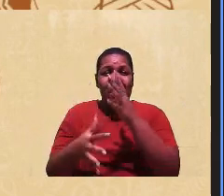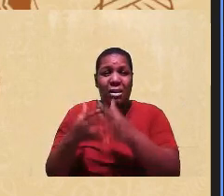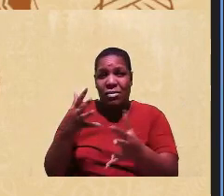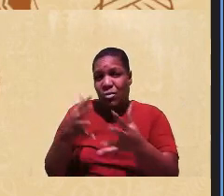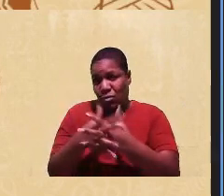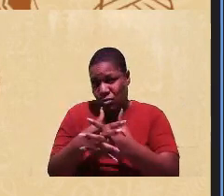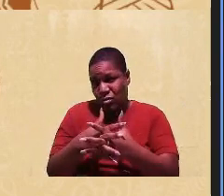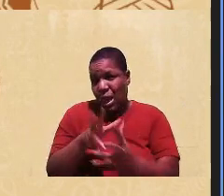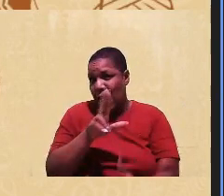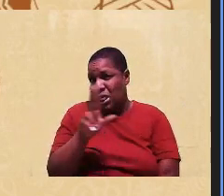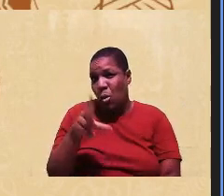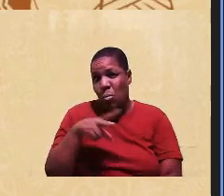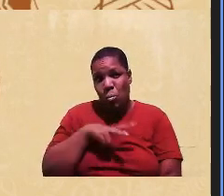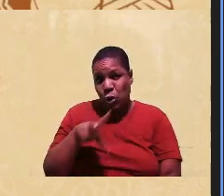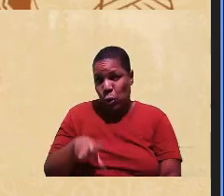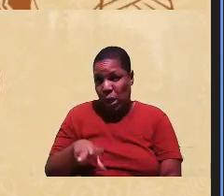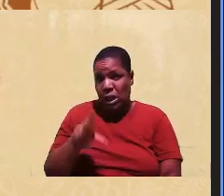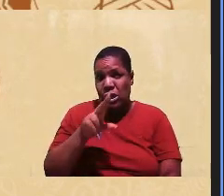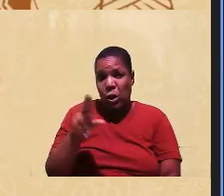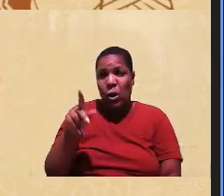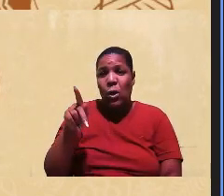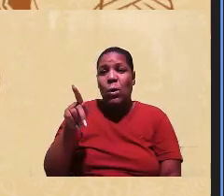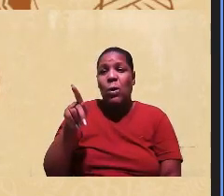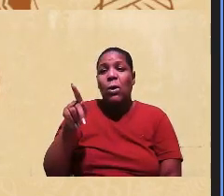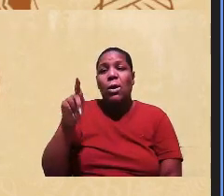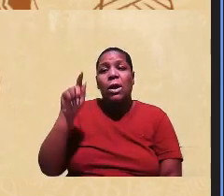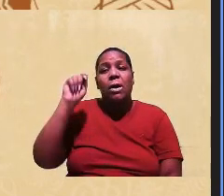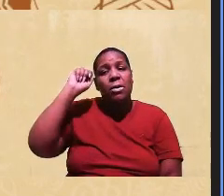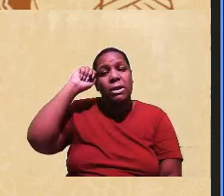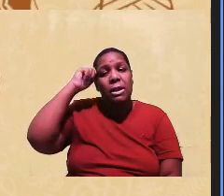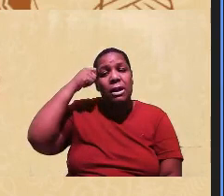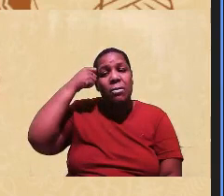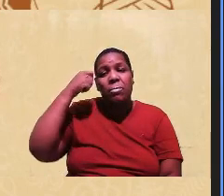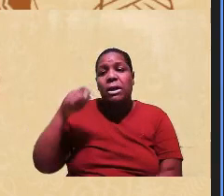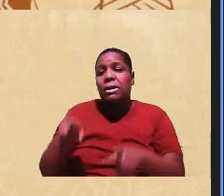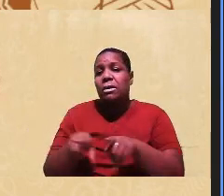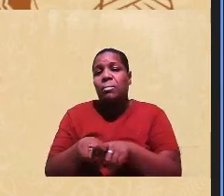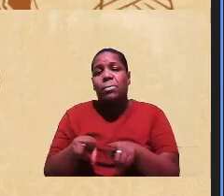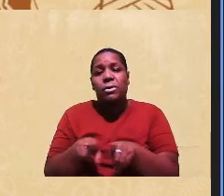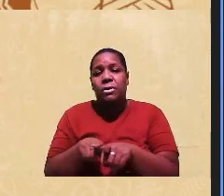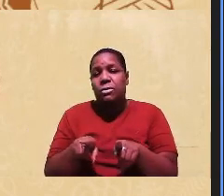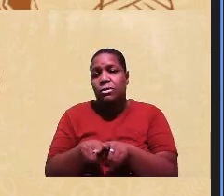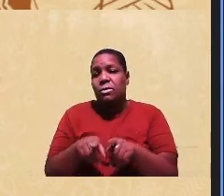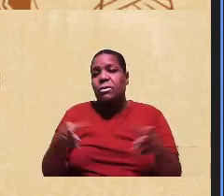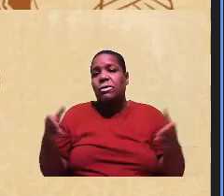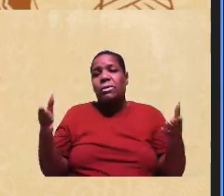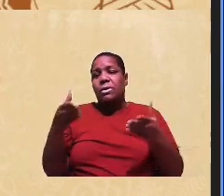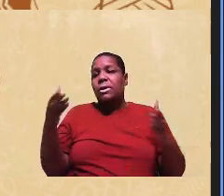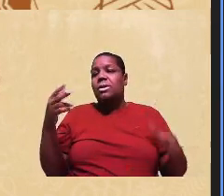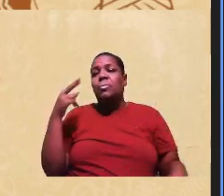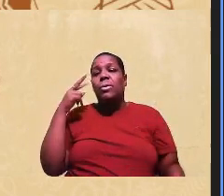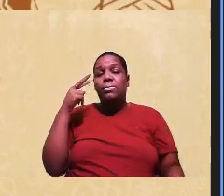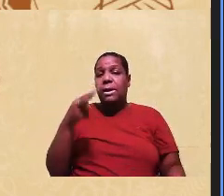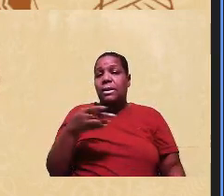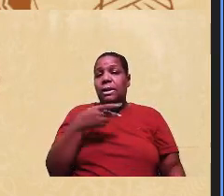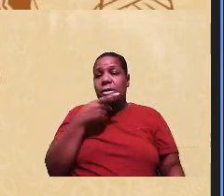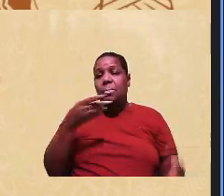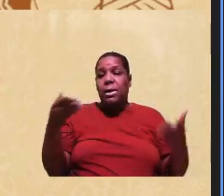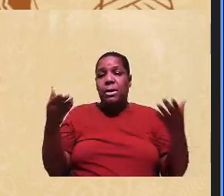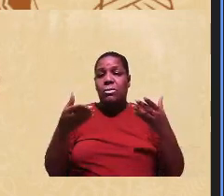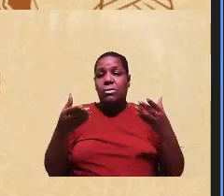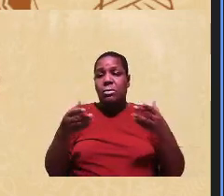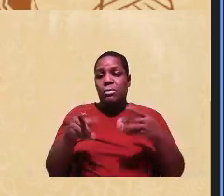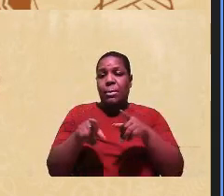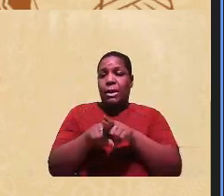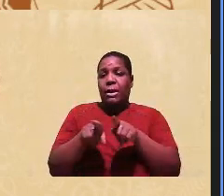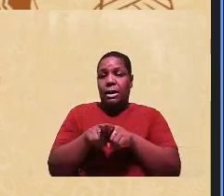mas também a gente tem que analisar as conjunturas sociais, políticas, que vão acontecendo no país